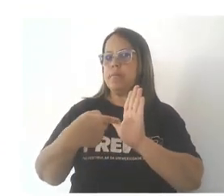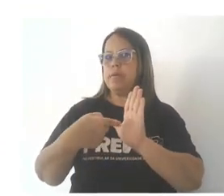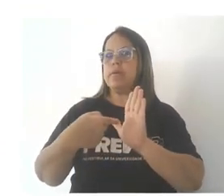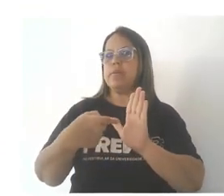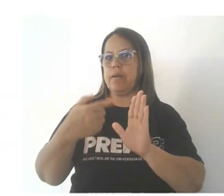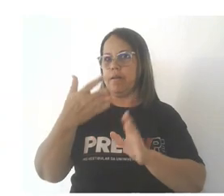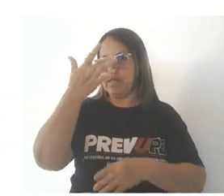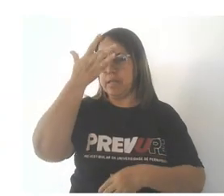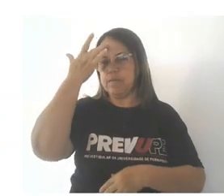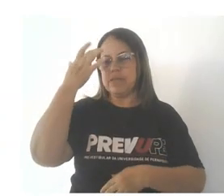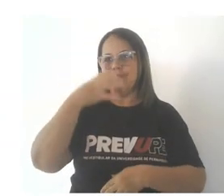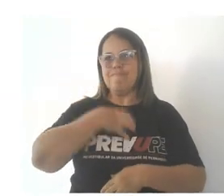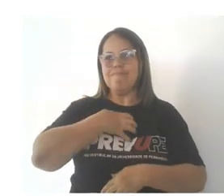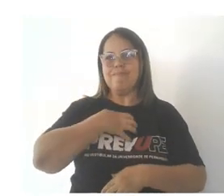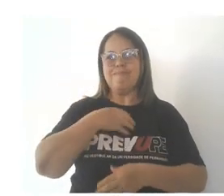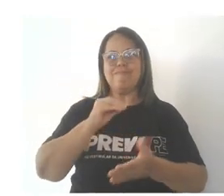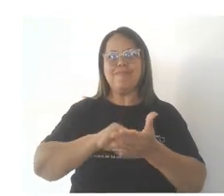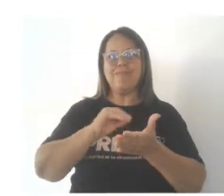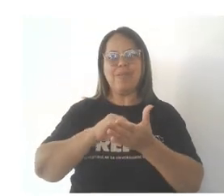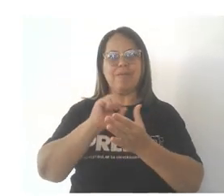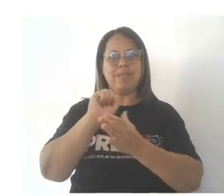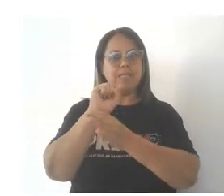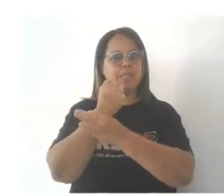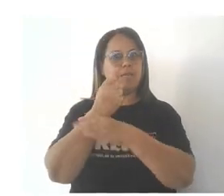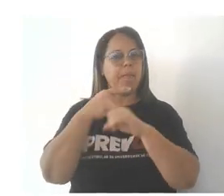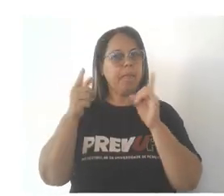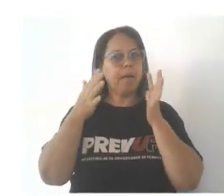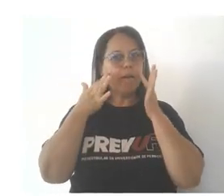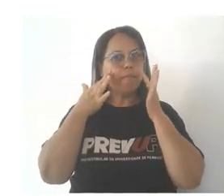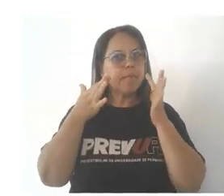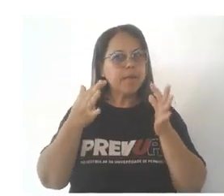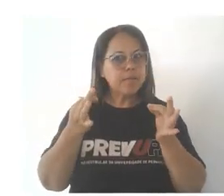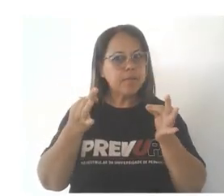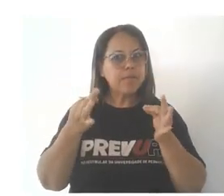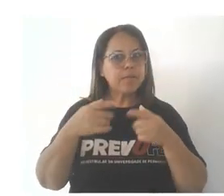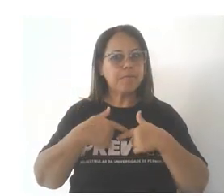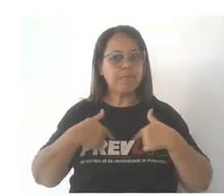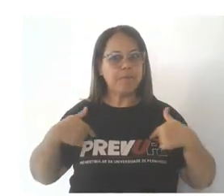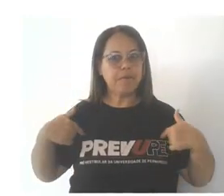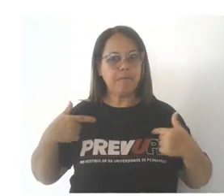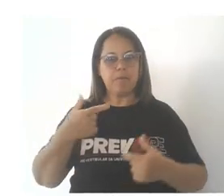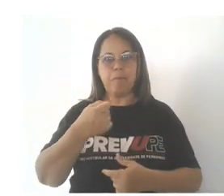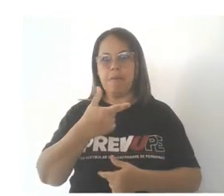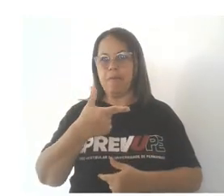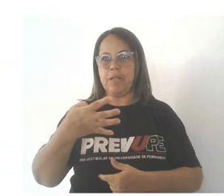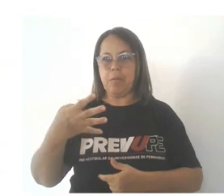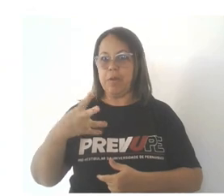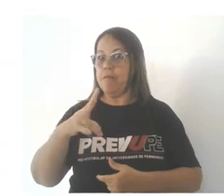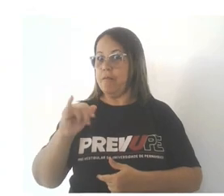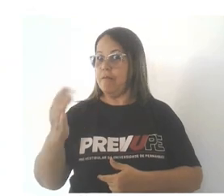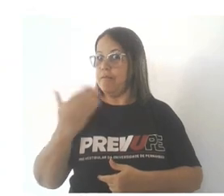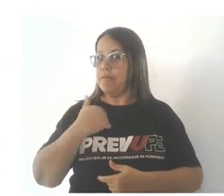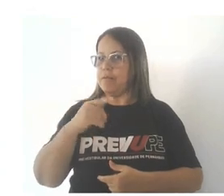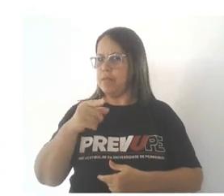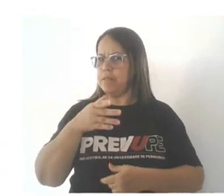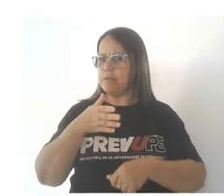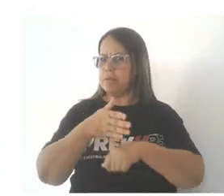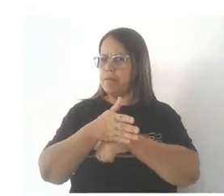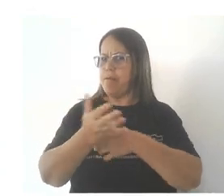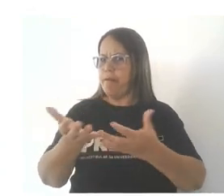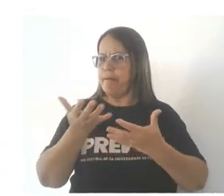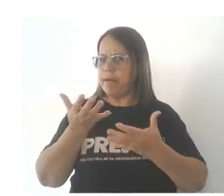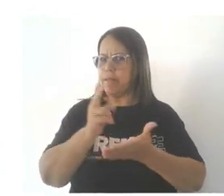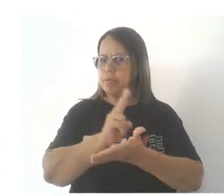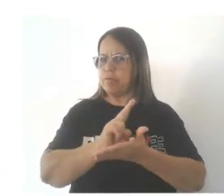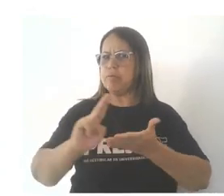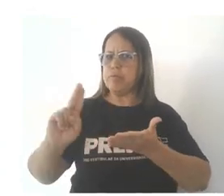vestibulando se sente mais inseguros. Agora fica ligado, Prevup 2024 vem aí, se tu quiser entrar em uma universidade